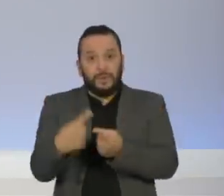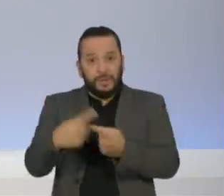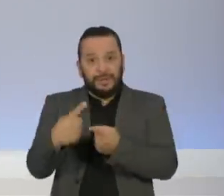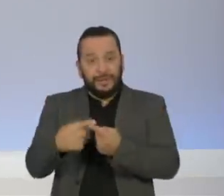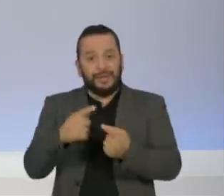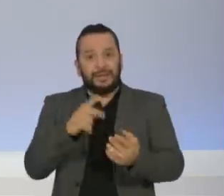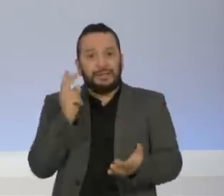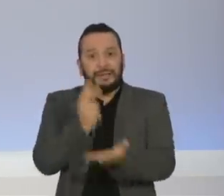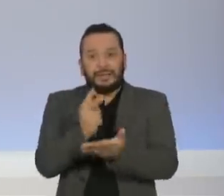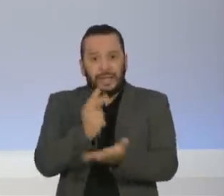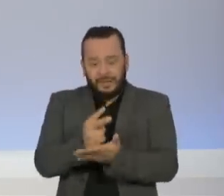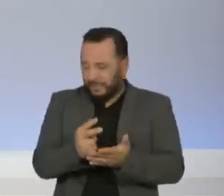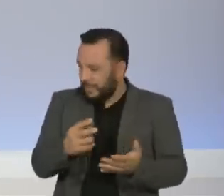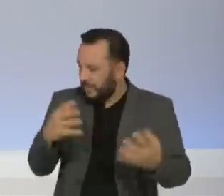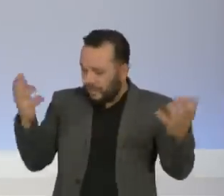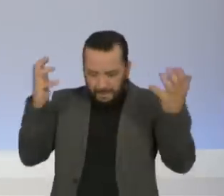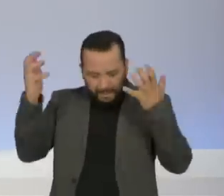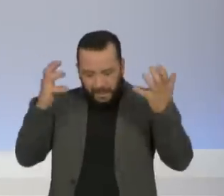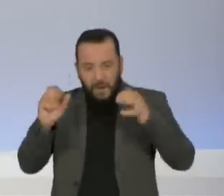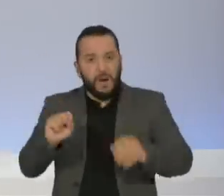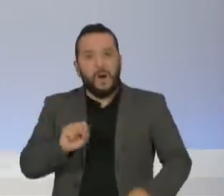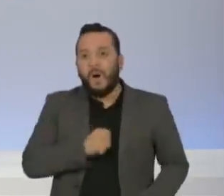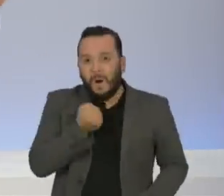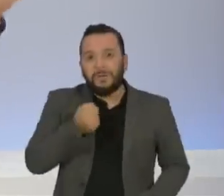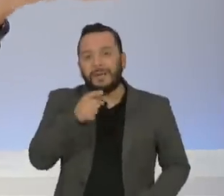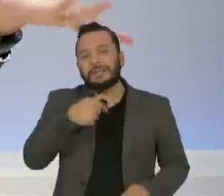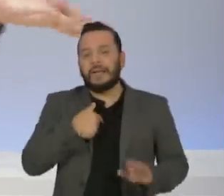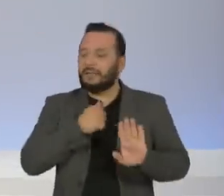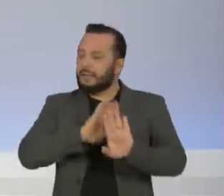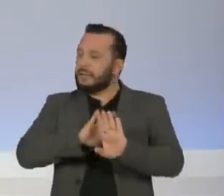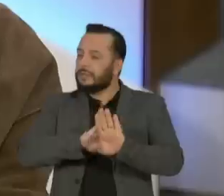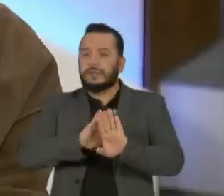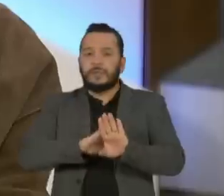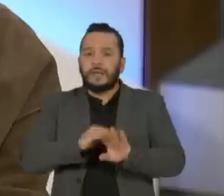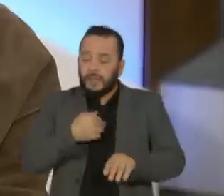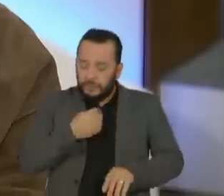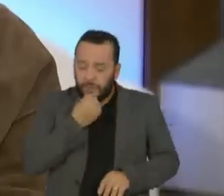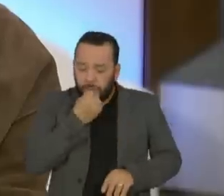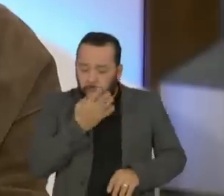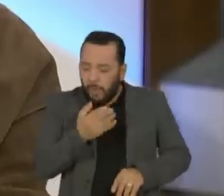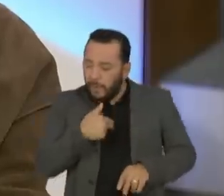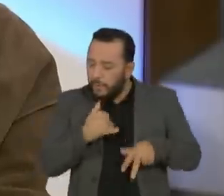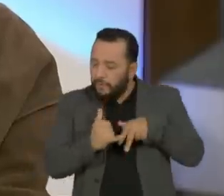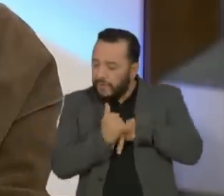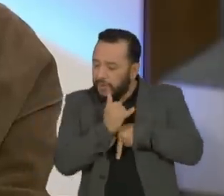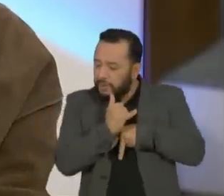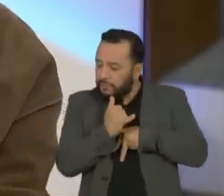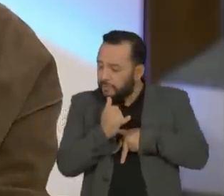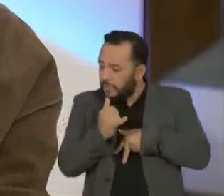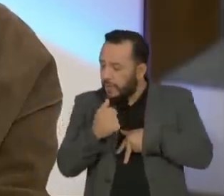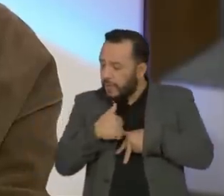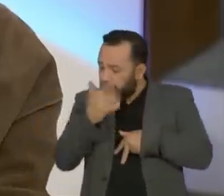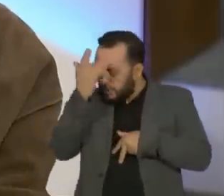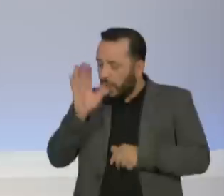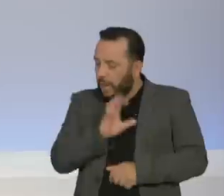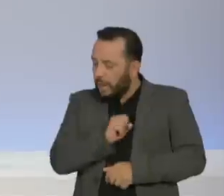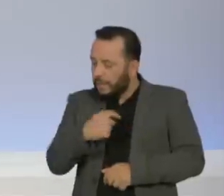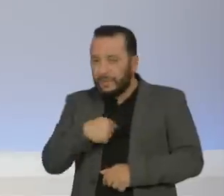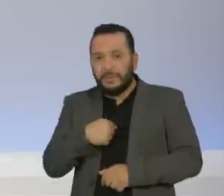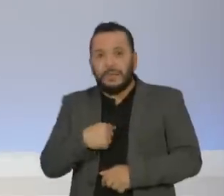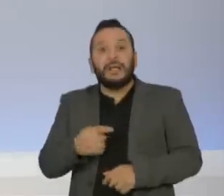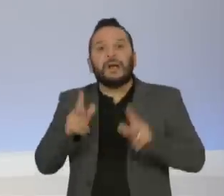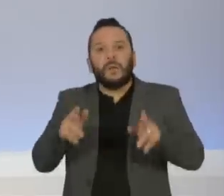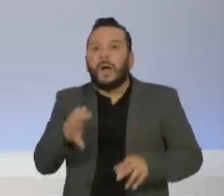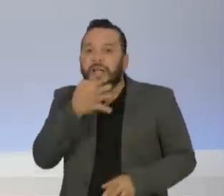sentir esse ódio, e, no entanto, ele é uma pessoa que se acha injustiçado, vítima, um querido, a própria Regina Duarte falou, ai, parecia